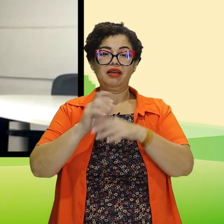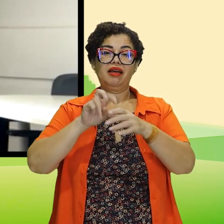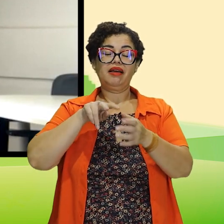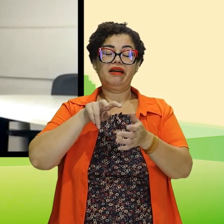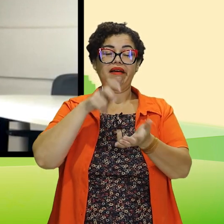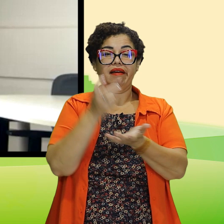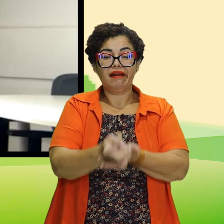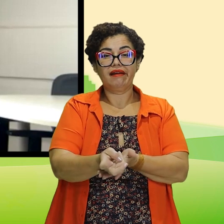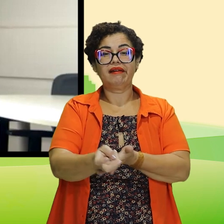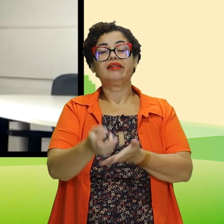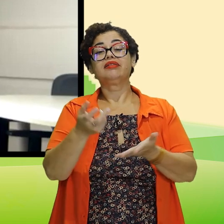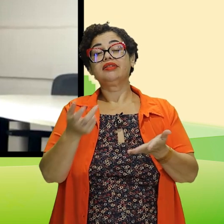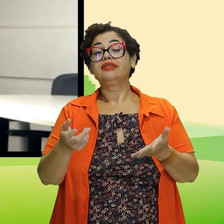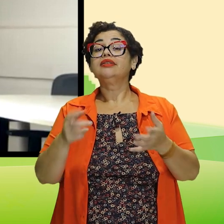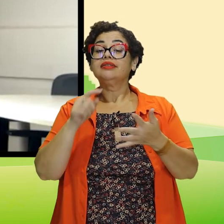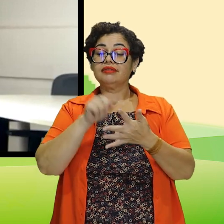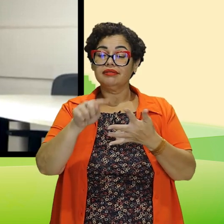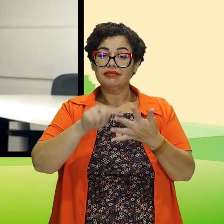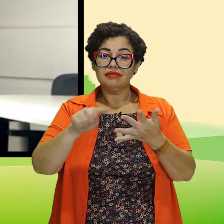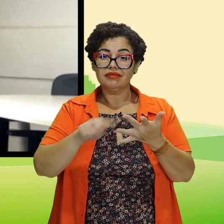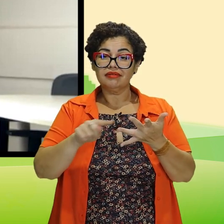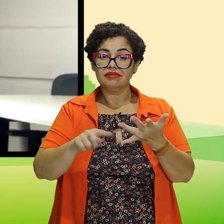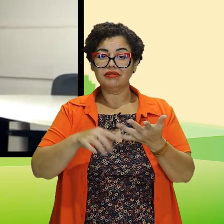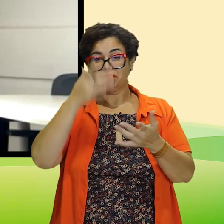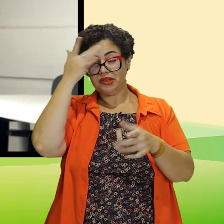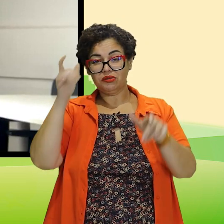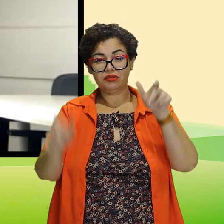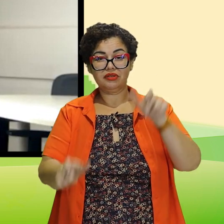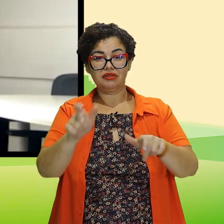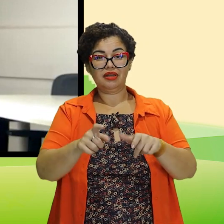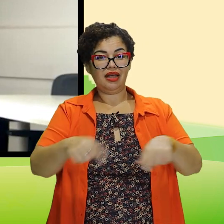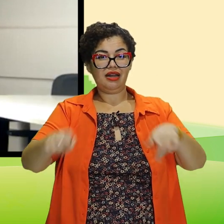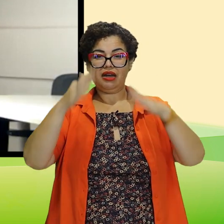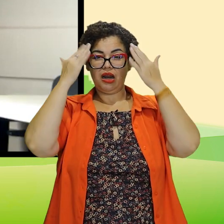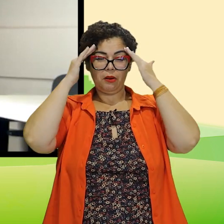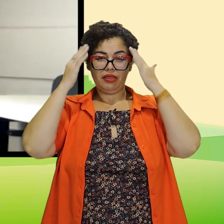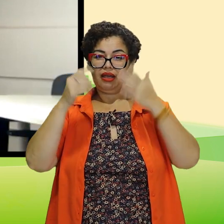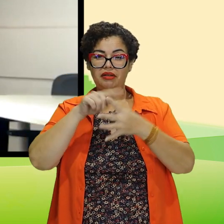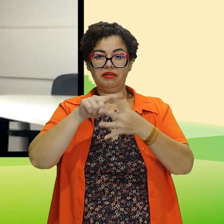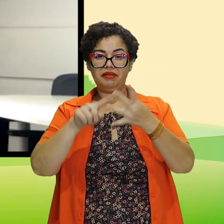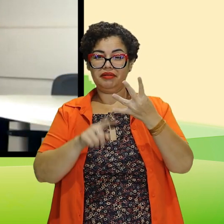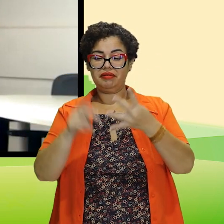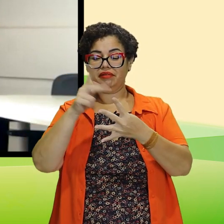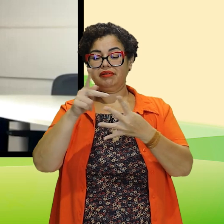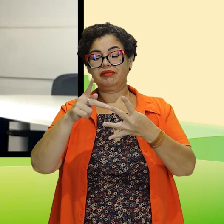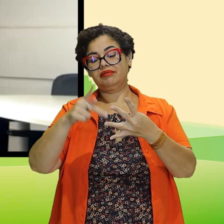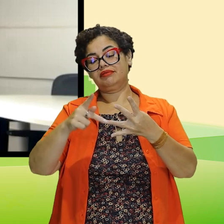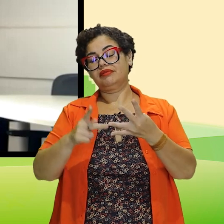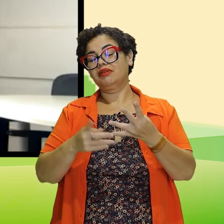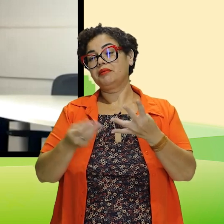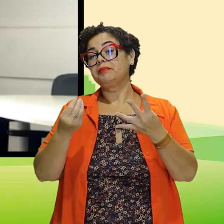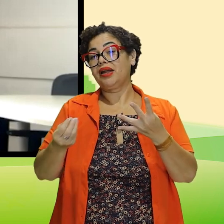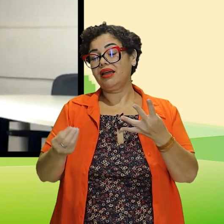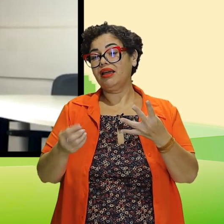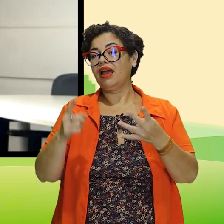Se eu não tenho uma barra, maior risco de queda. Então, assim, dentro desses processos, se essas pessoas não entendem esses